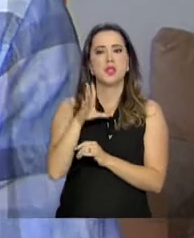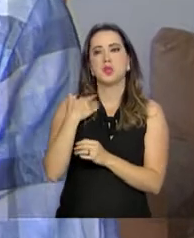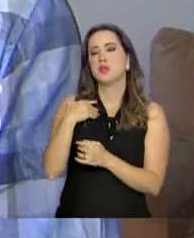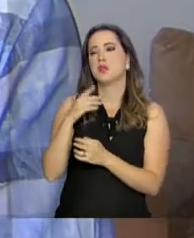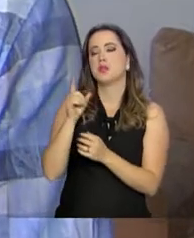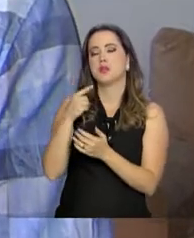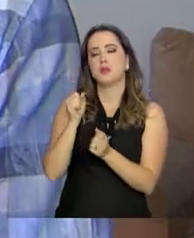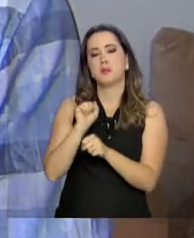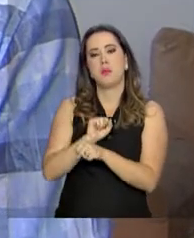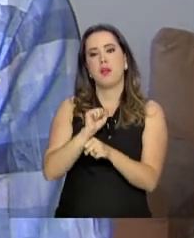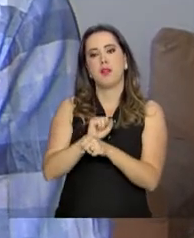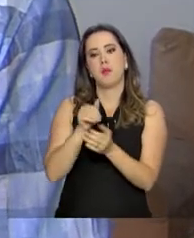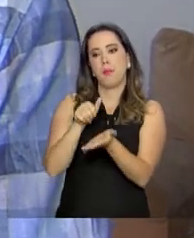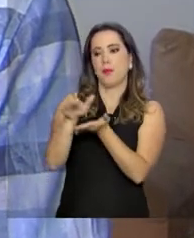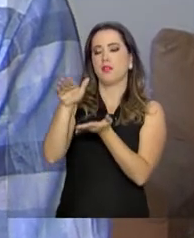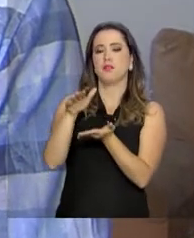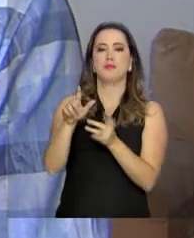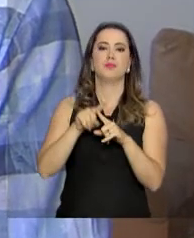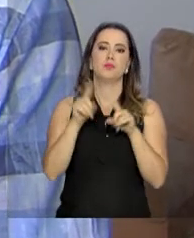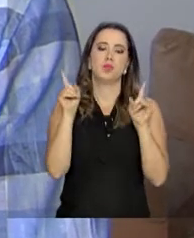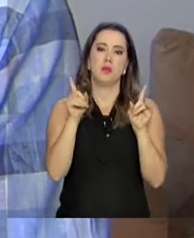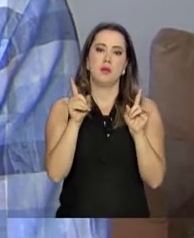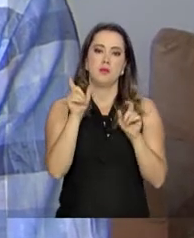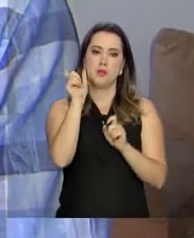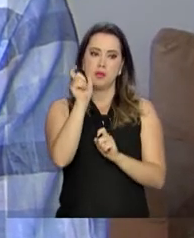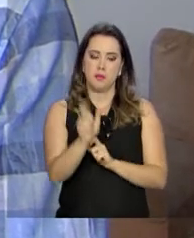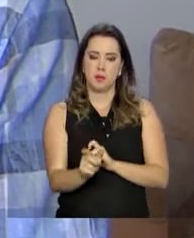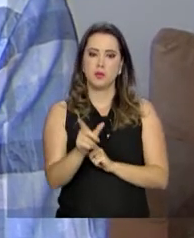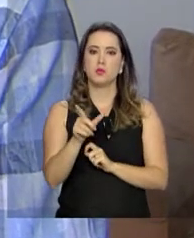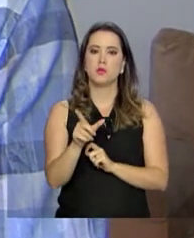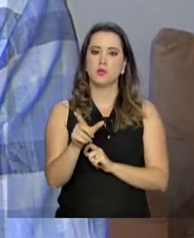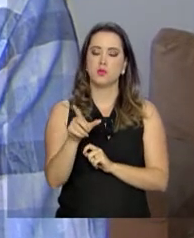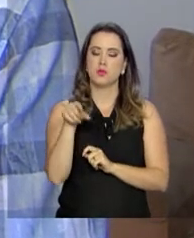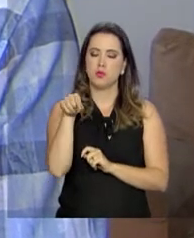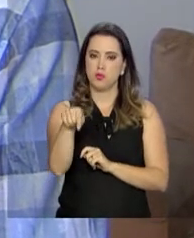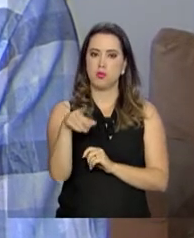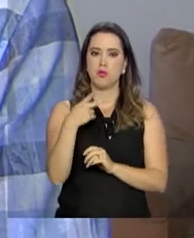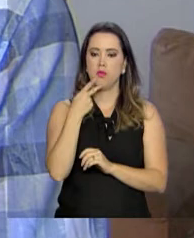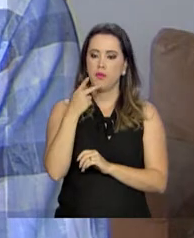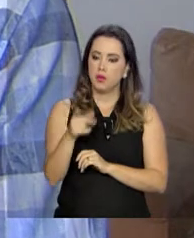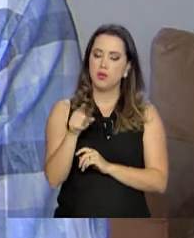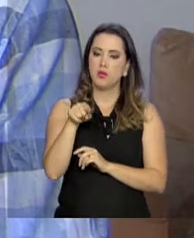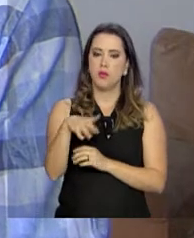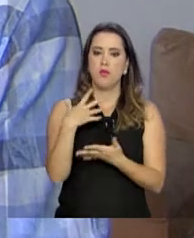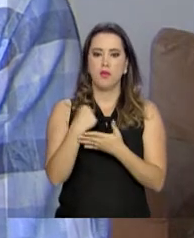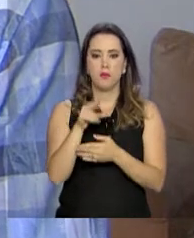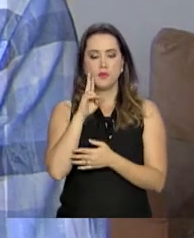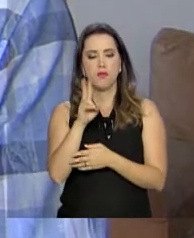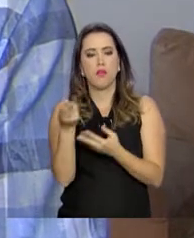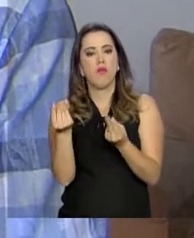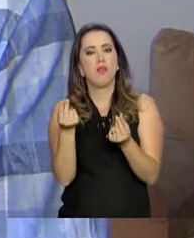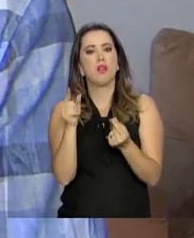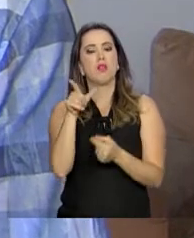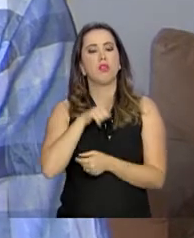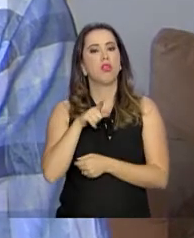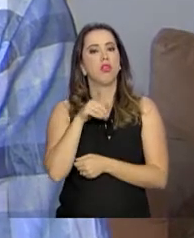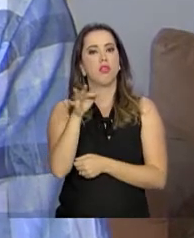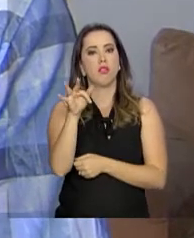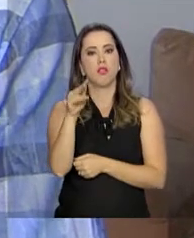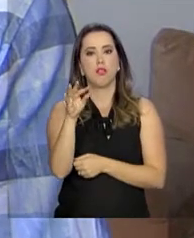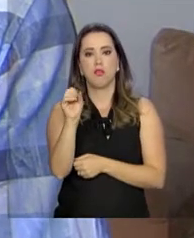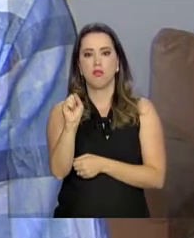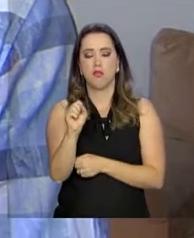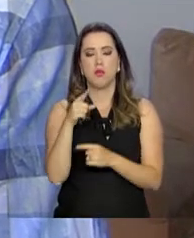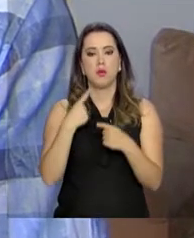quando você é demitido. E aí o corretor que me atendeu, ele me deu a dica, vamos ver quanto é que você tem de FGTS. Porque, inclusive,